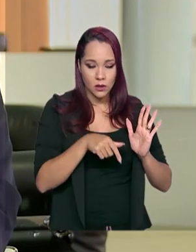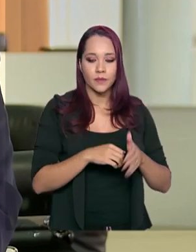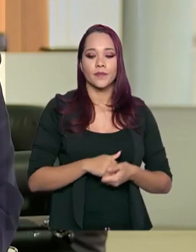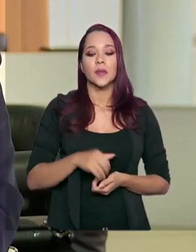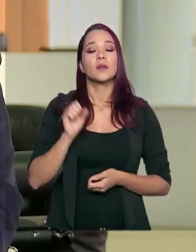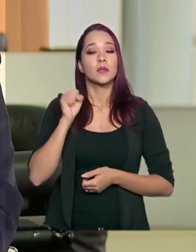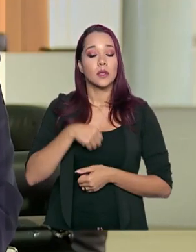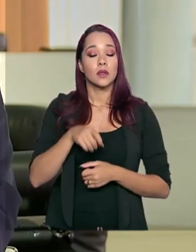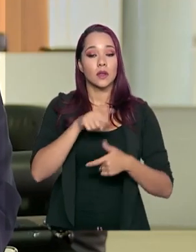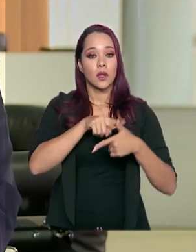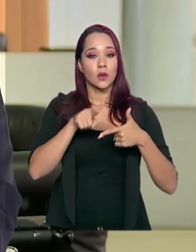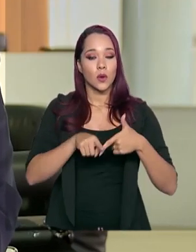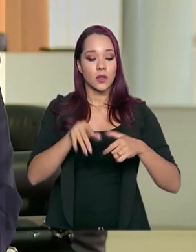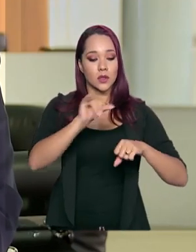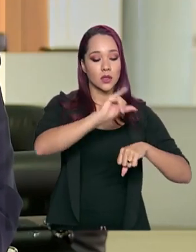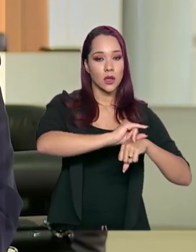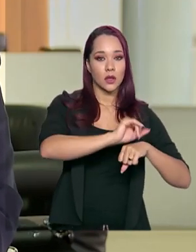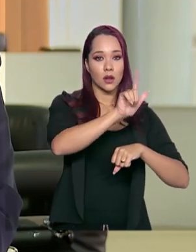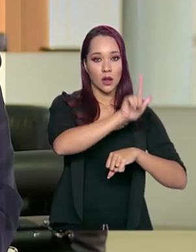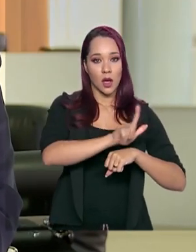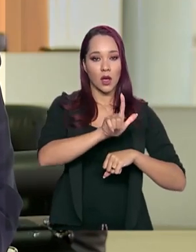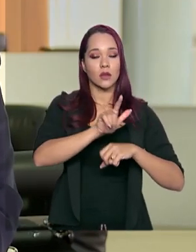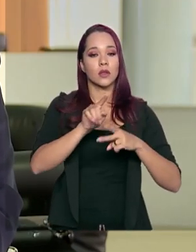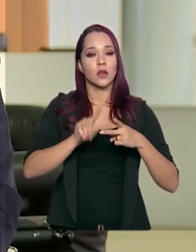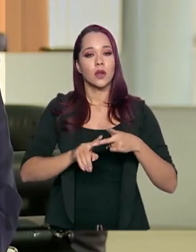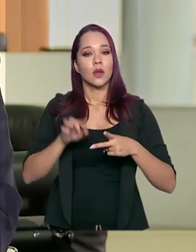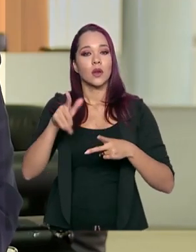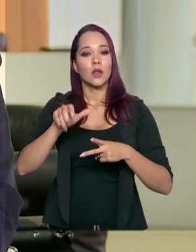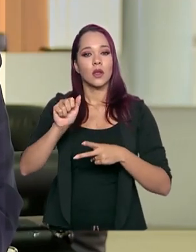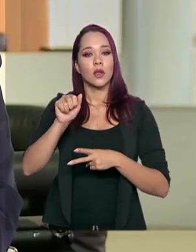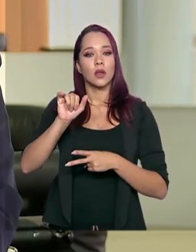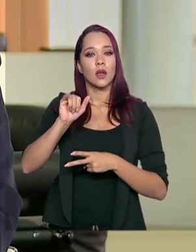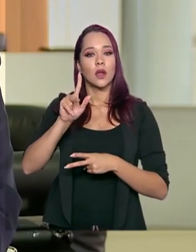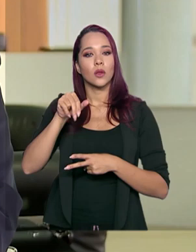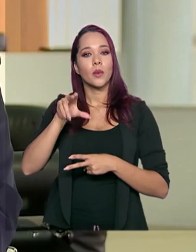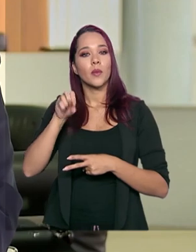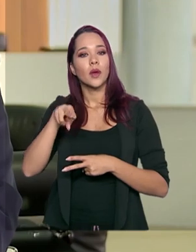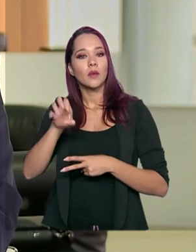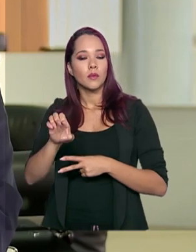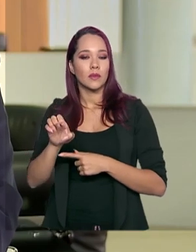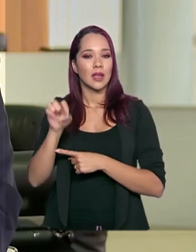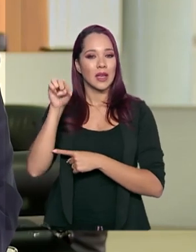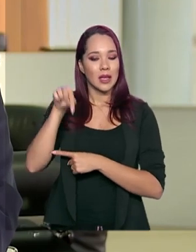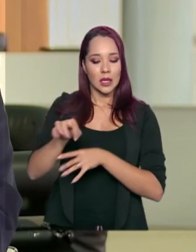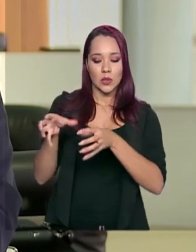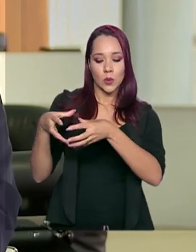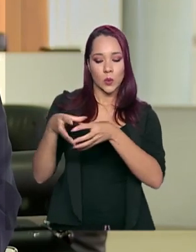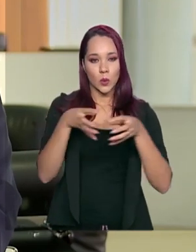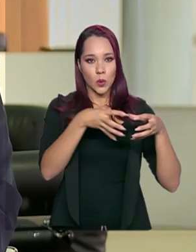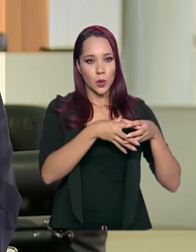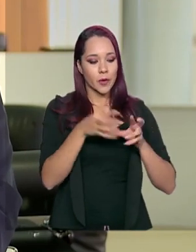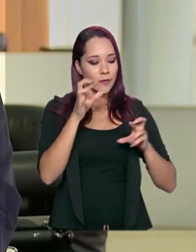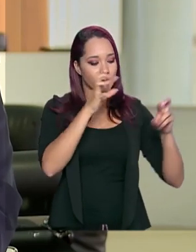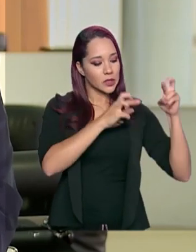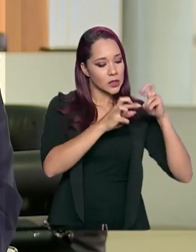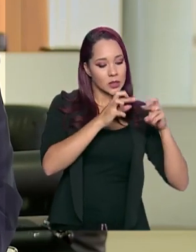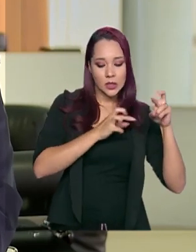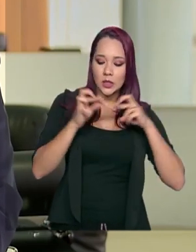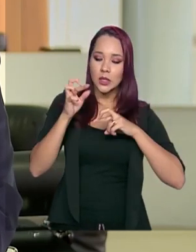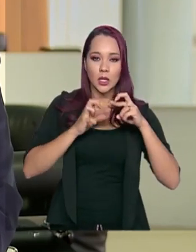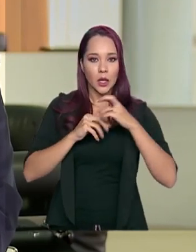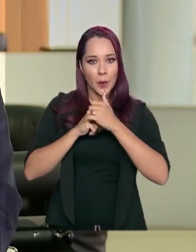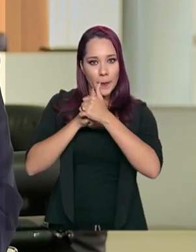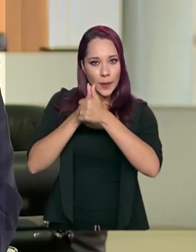nós temos dois distritos, o distrito leste Roraima e o distrito Yanomami. Então, as nossas equipes vão estar monitorando essa população de